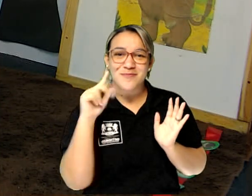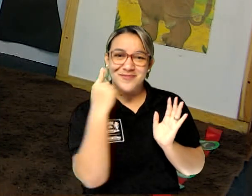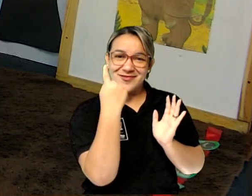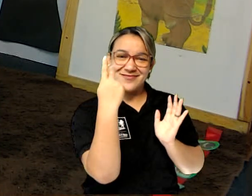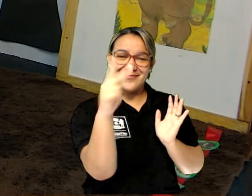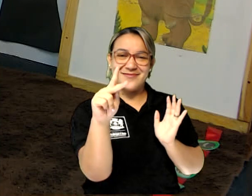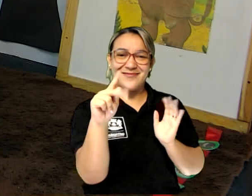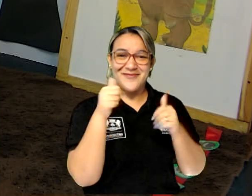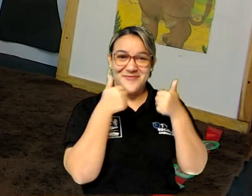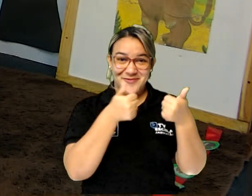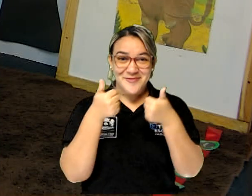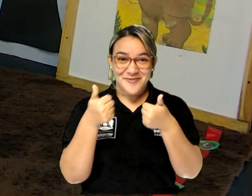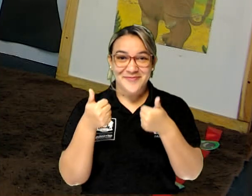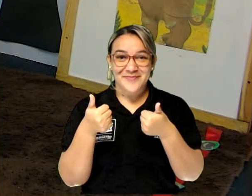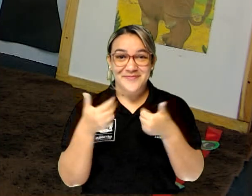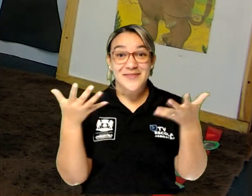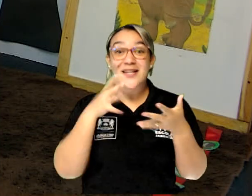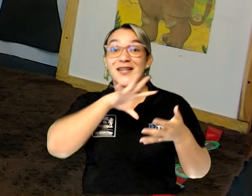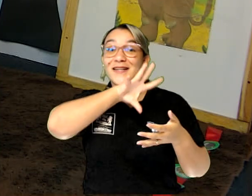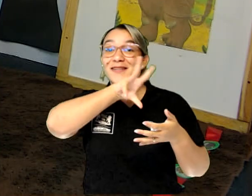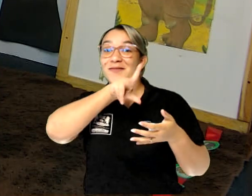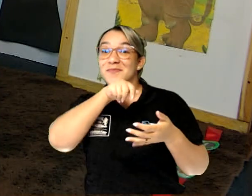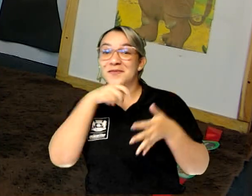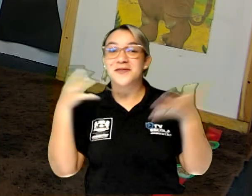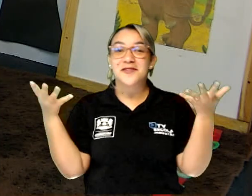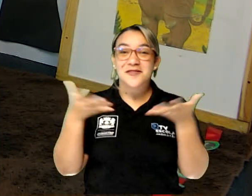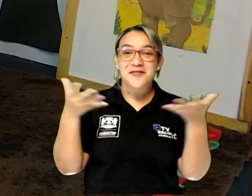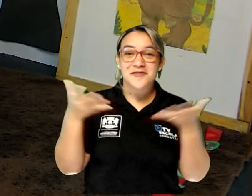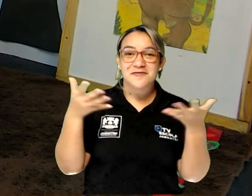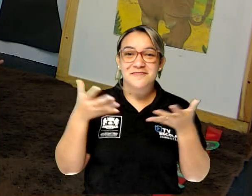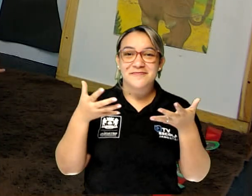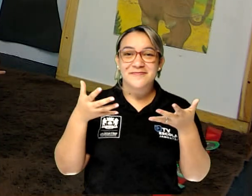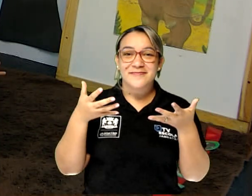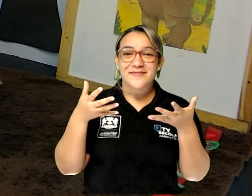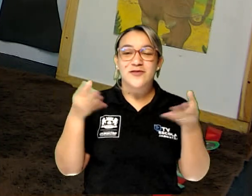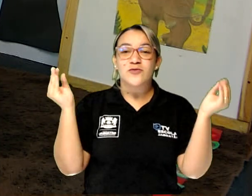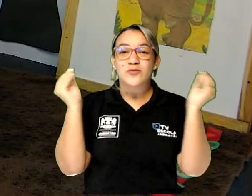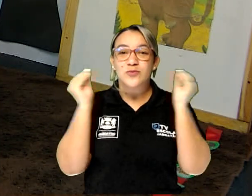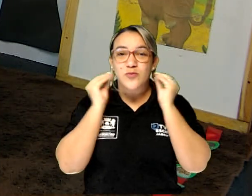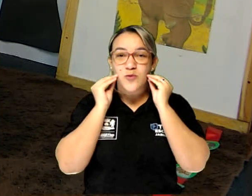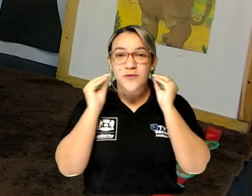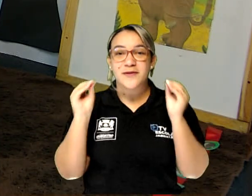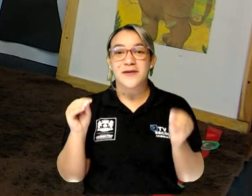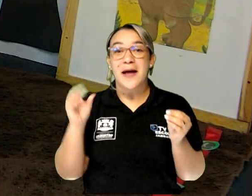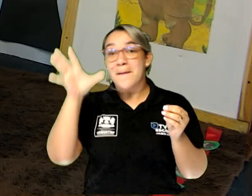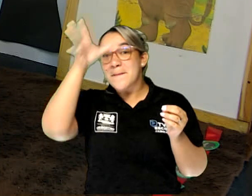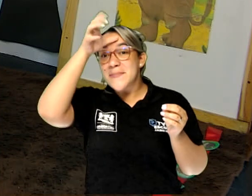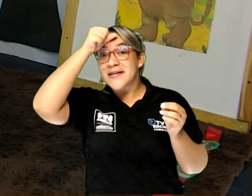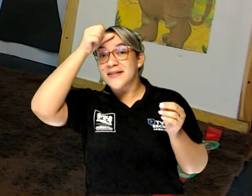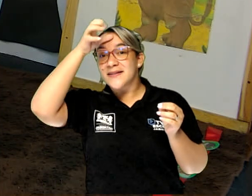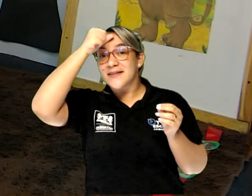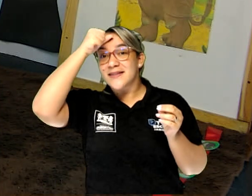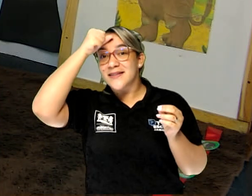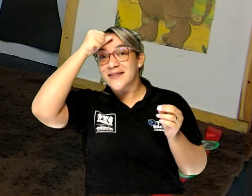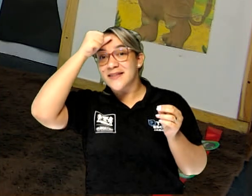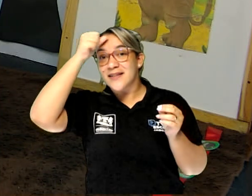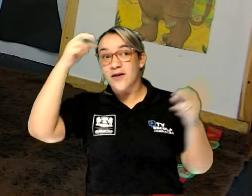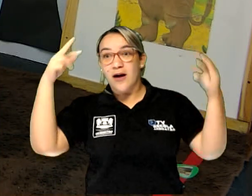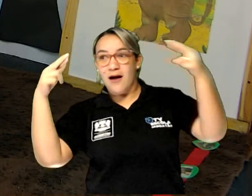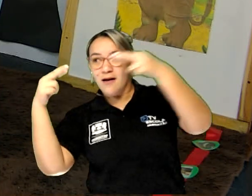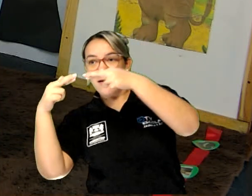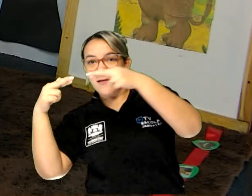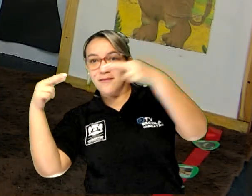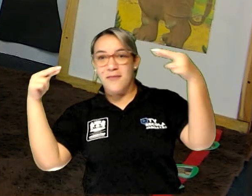tá bom? E por falar nos animais, agora nós vamos nos despedir aprendendo a rima.